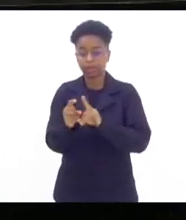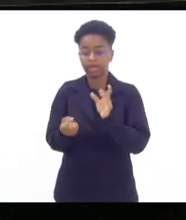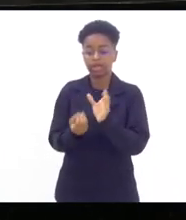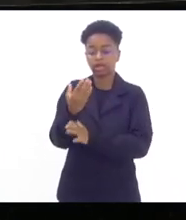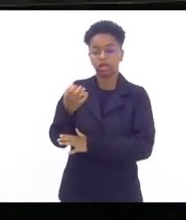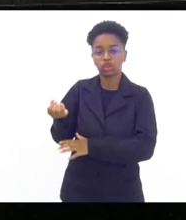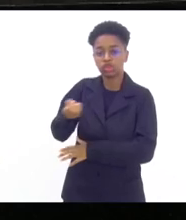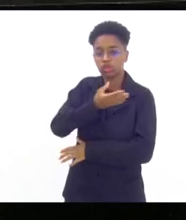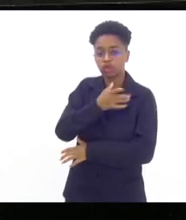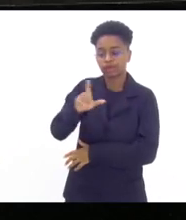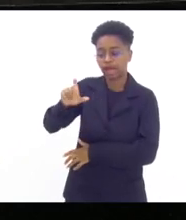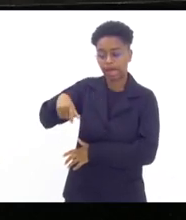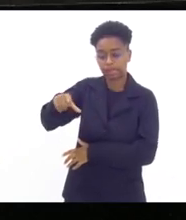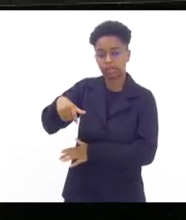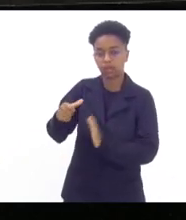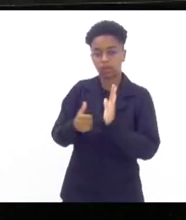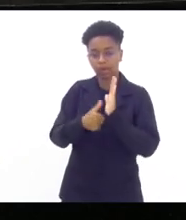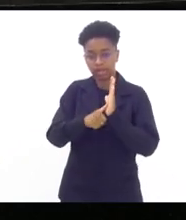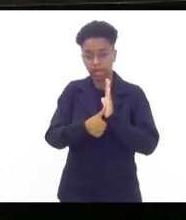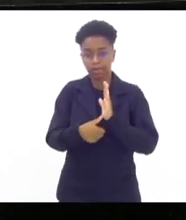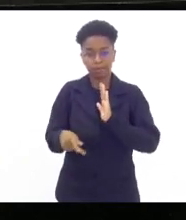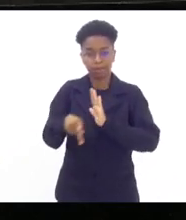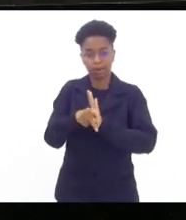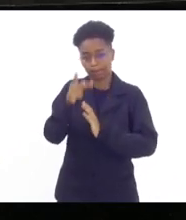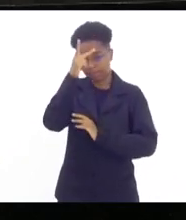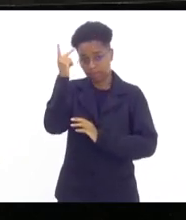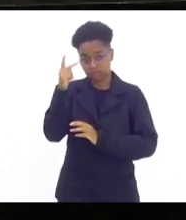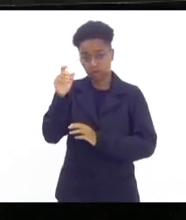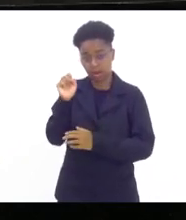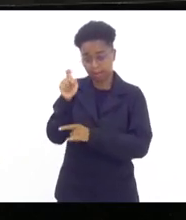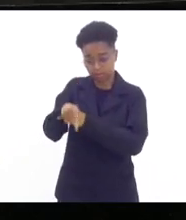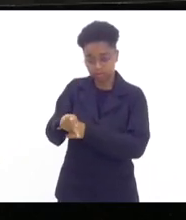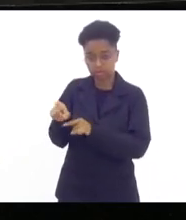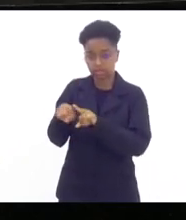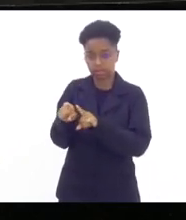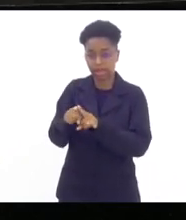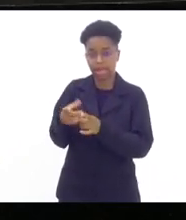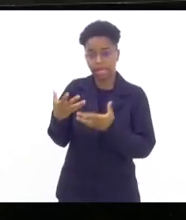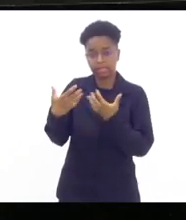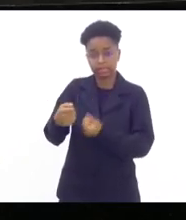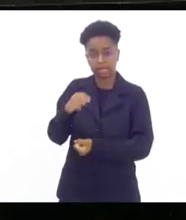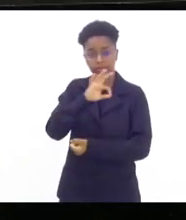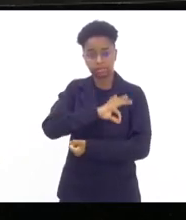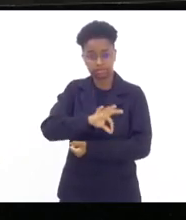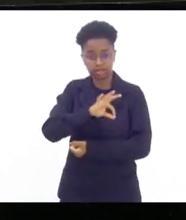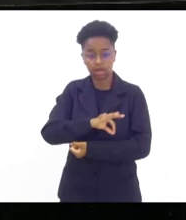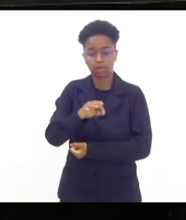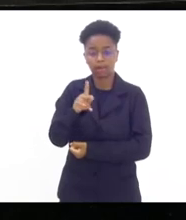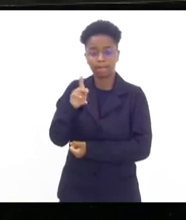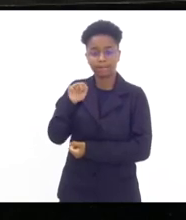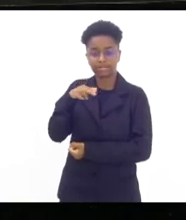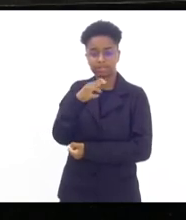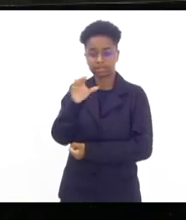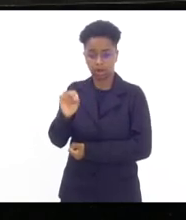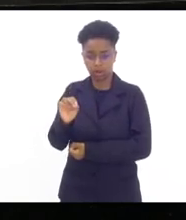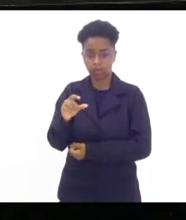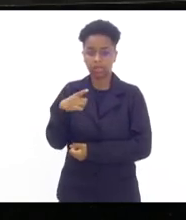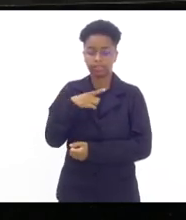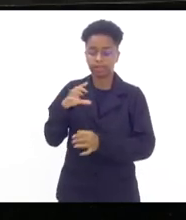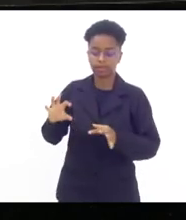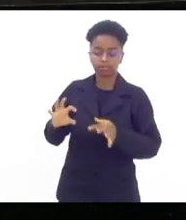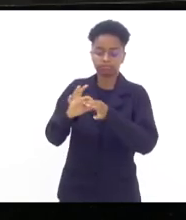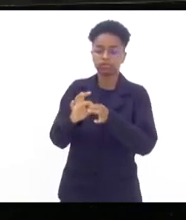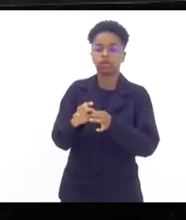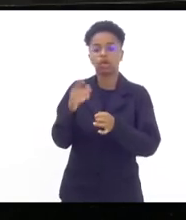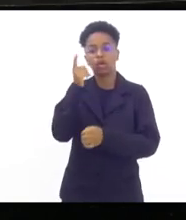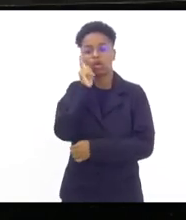um novo cartão de identidade do aposentado e da pensionista que vai permitir a realização de convênios